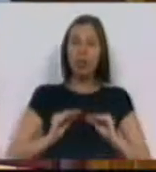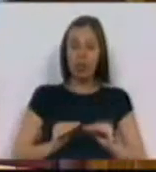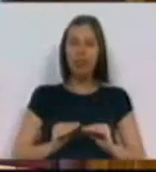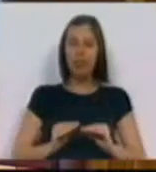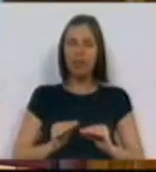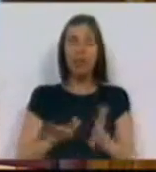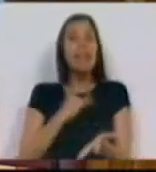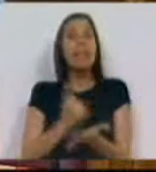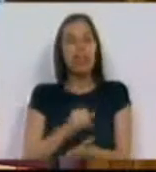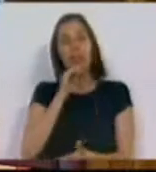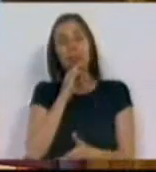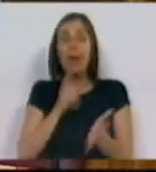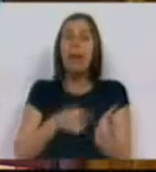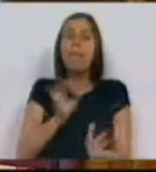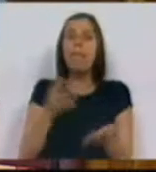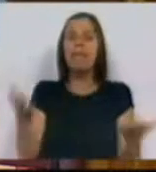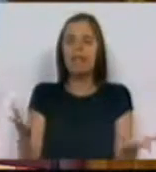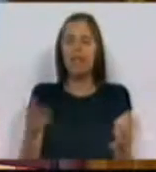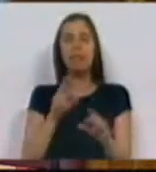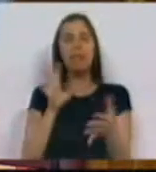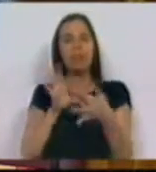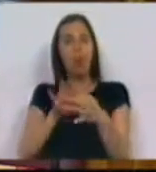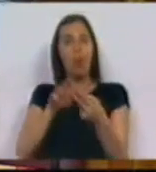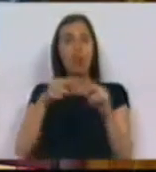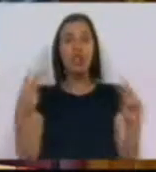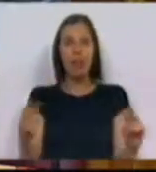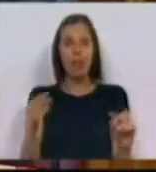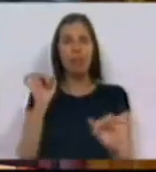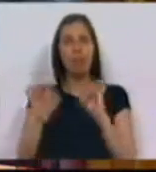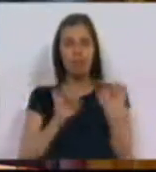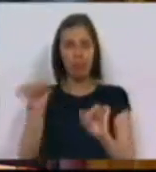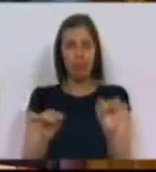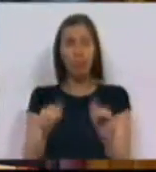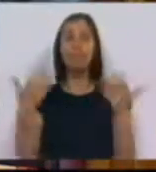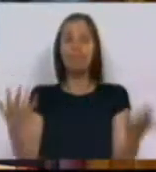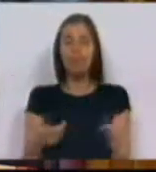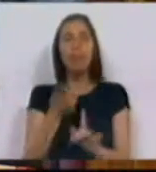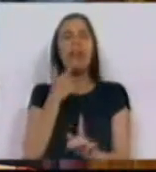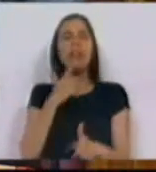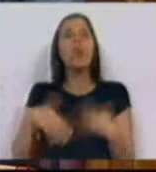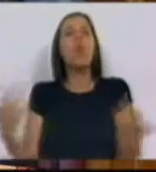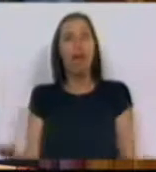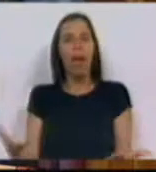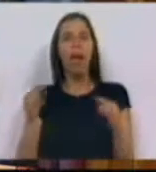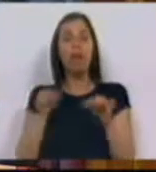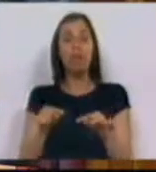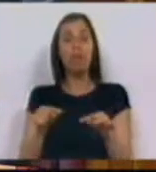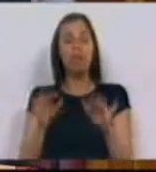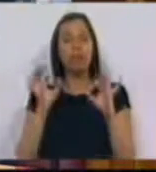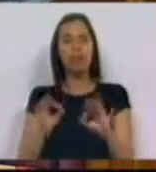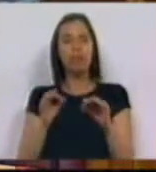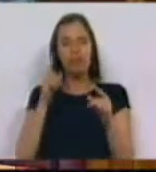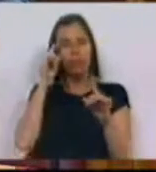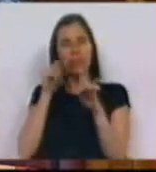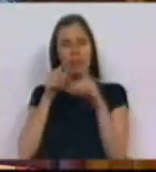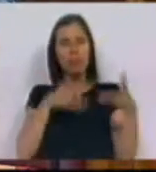e, sempre que possível e necessário, com as respectivas autarquias locais. Significa isto, senhoras e senhores deputados, que estamos a ir